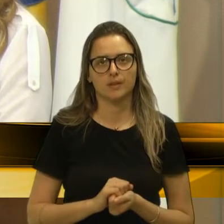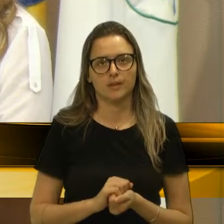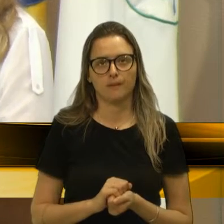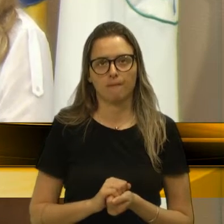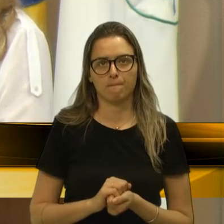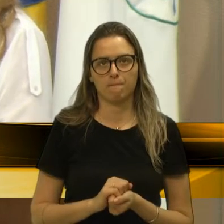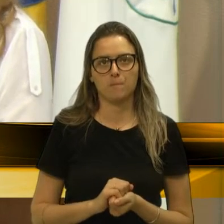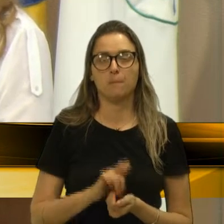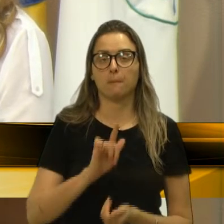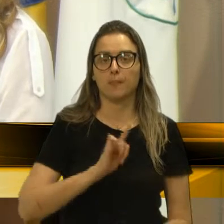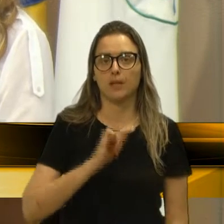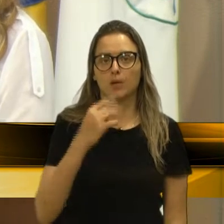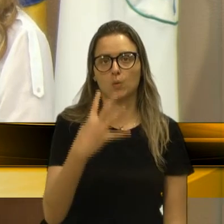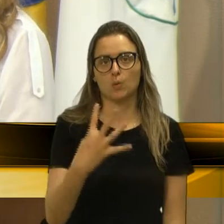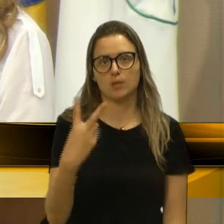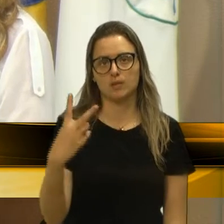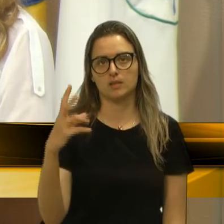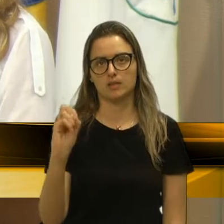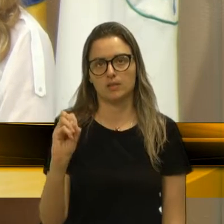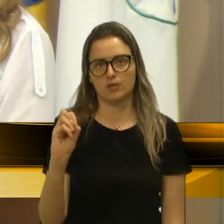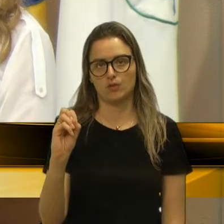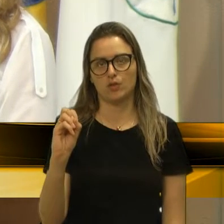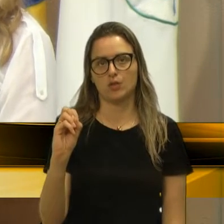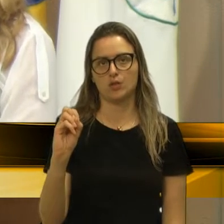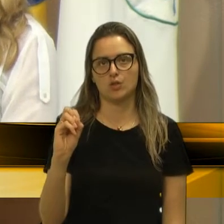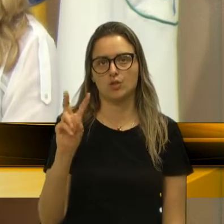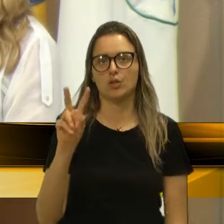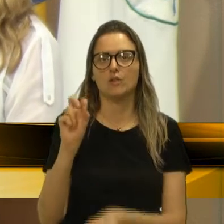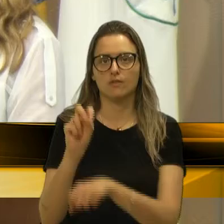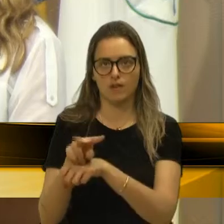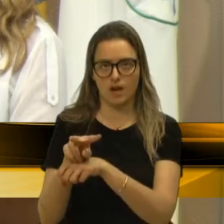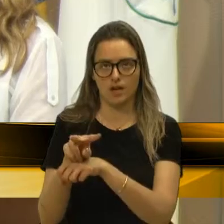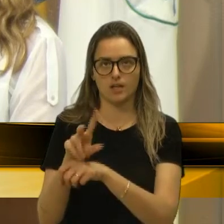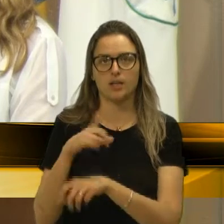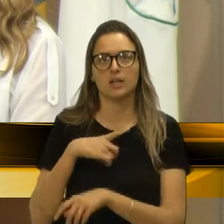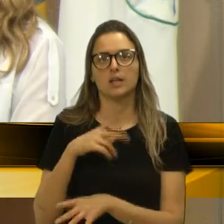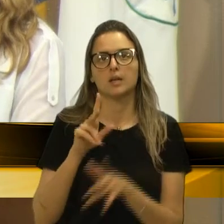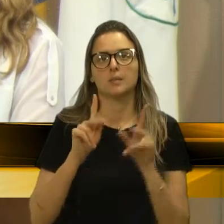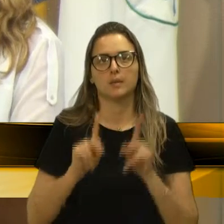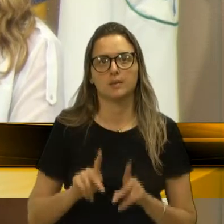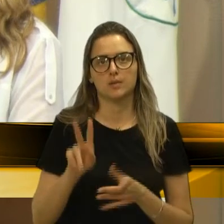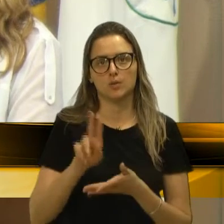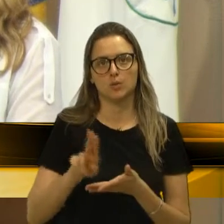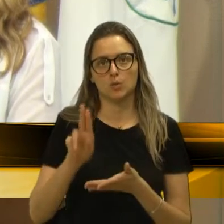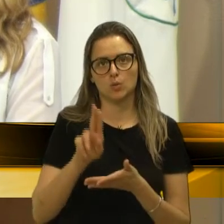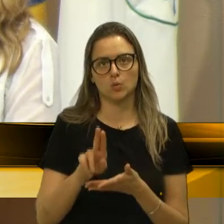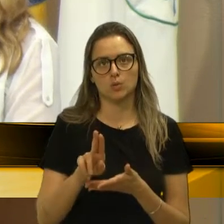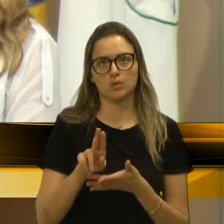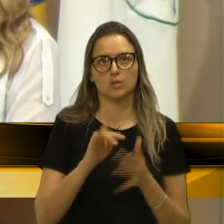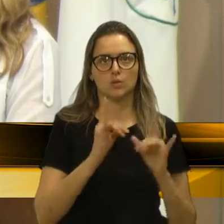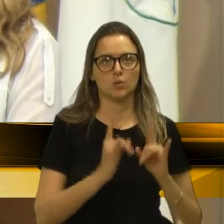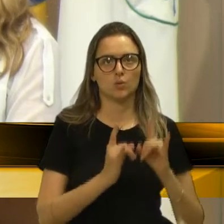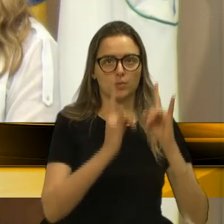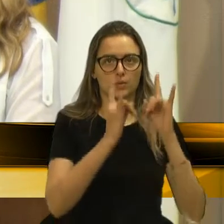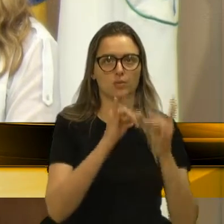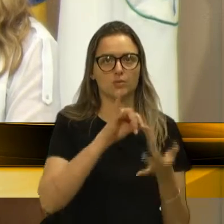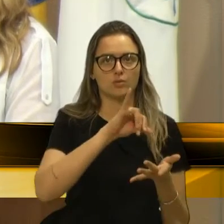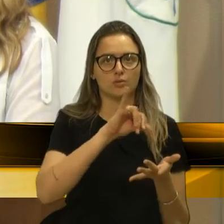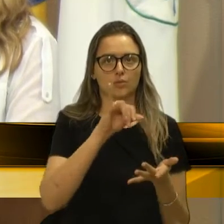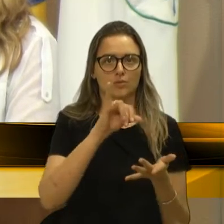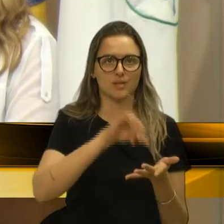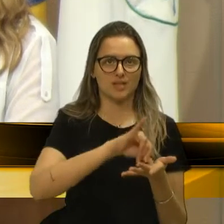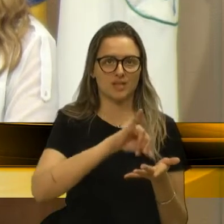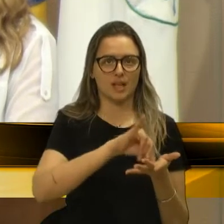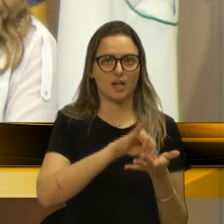São 420 vagas, serão preenchidas pelos ocupantes, que hoje estão em um presídio no centro de Bento